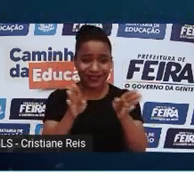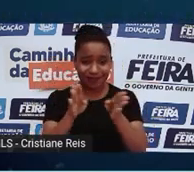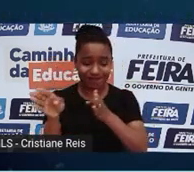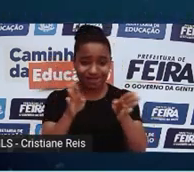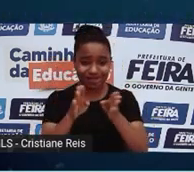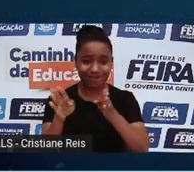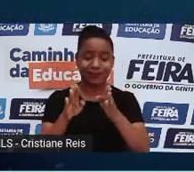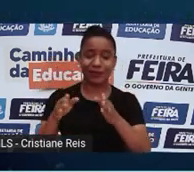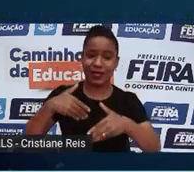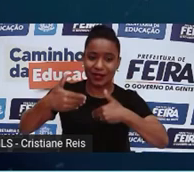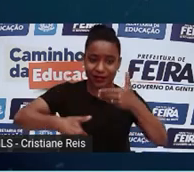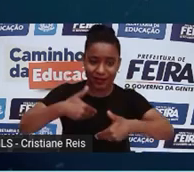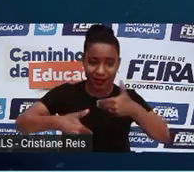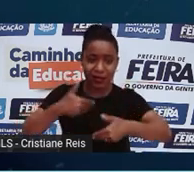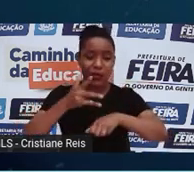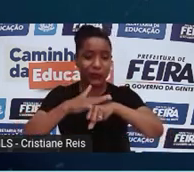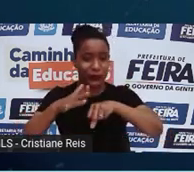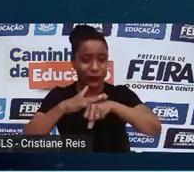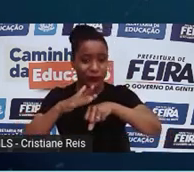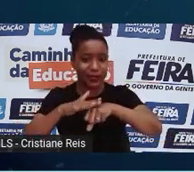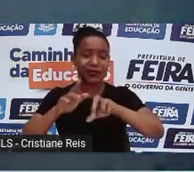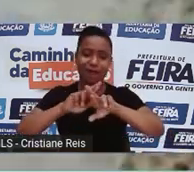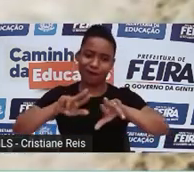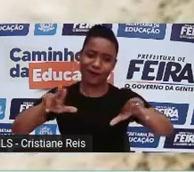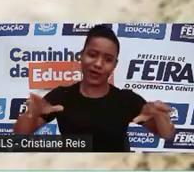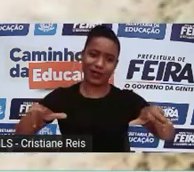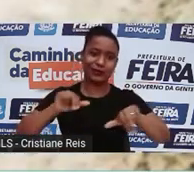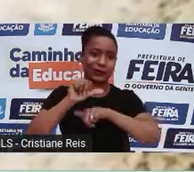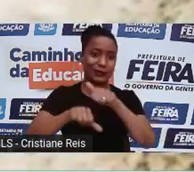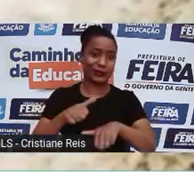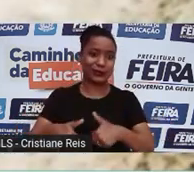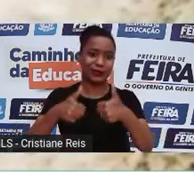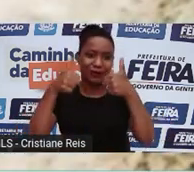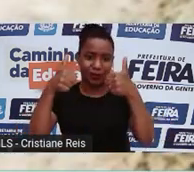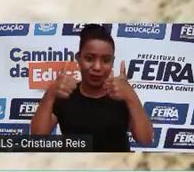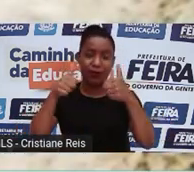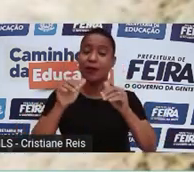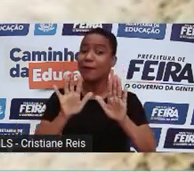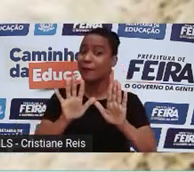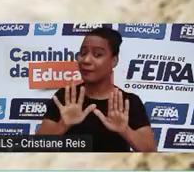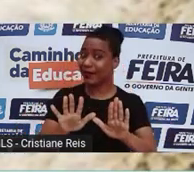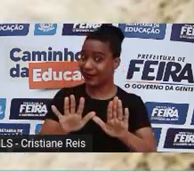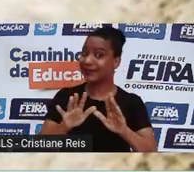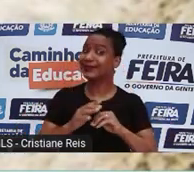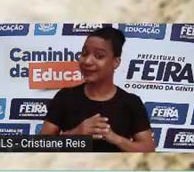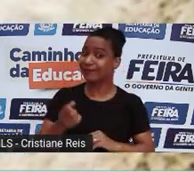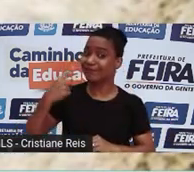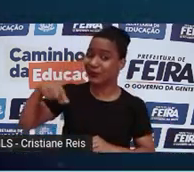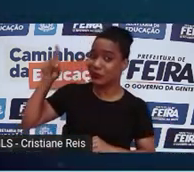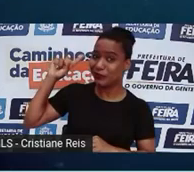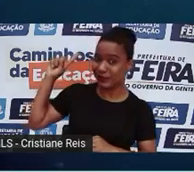tratamentos de doenças. Mas isso tudo foi ignorado na época, protagonizando a ovelha Dolly como fruto de uma ciência maluca que